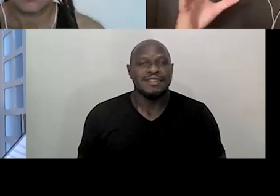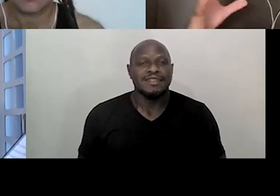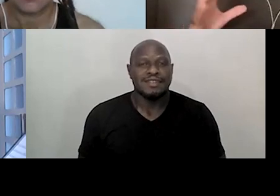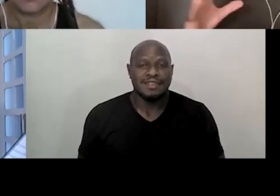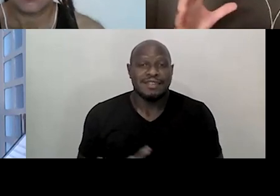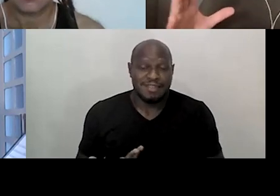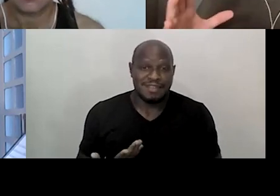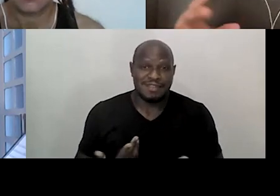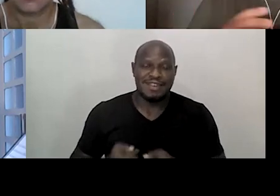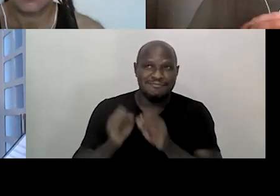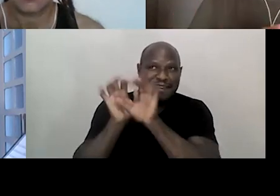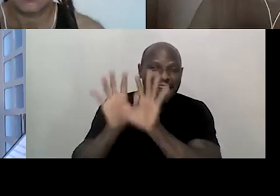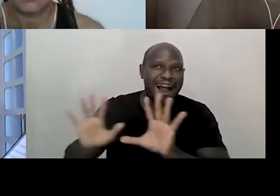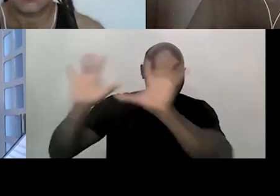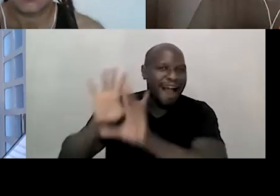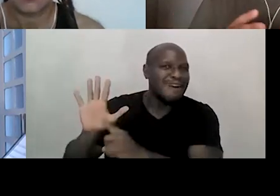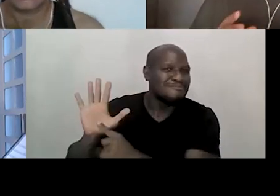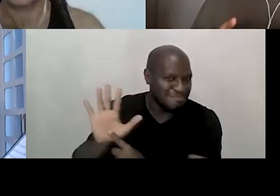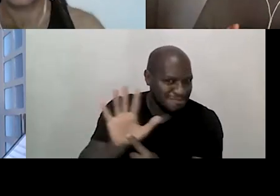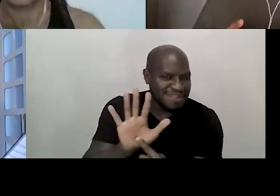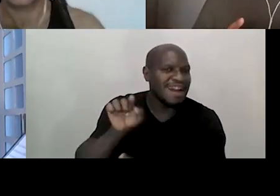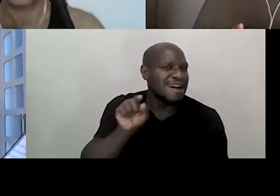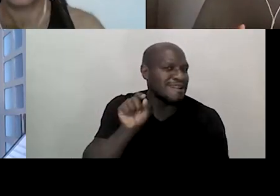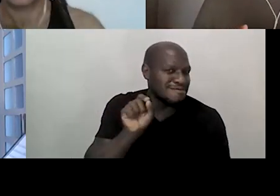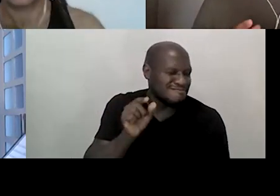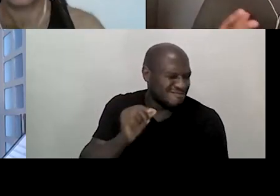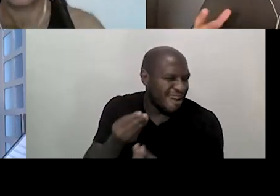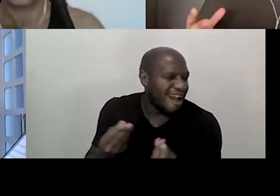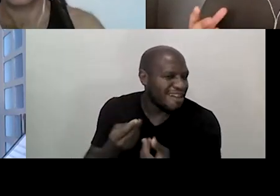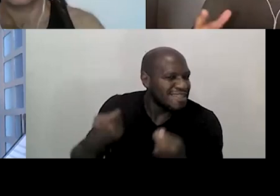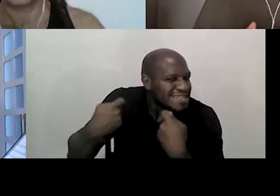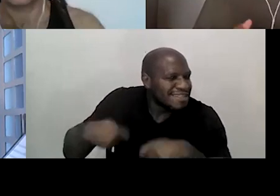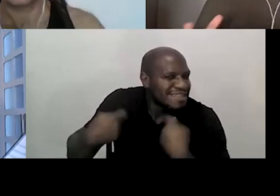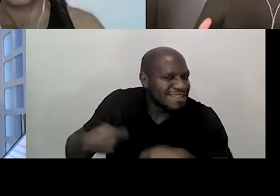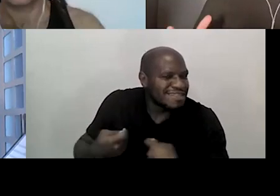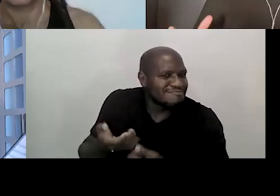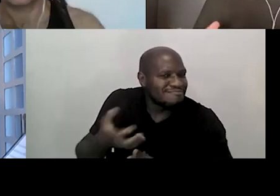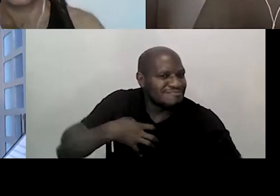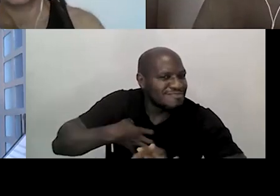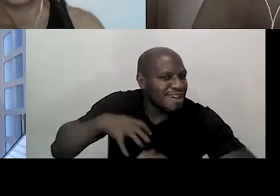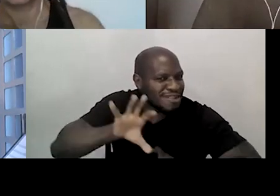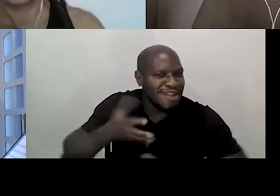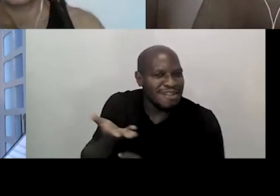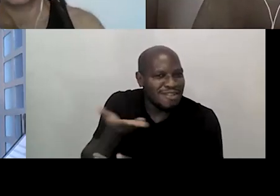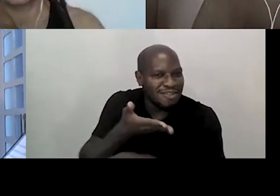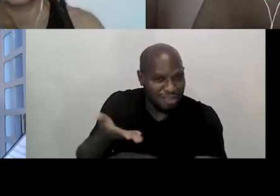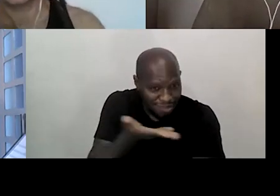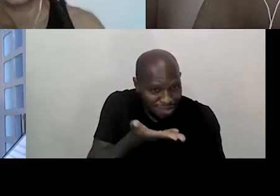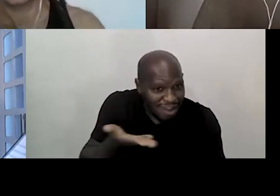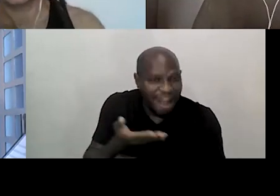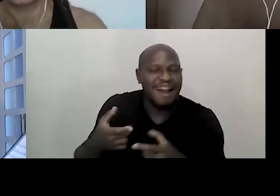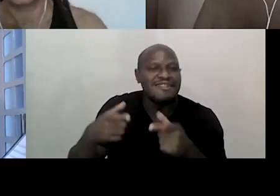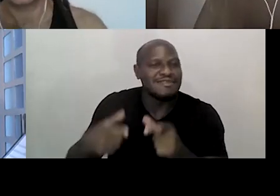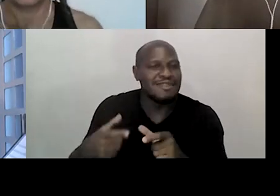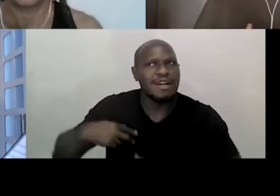para ilustrar um pouco dessa coisa da necessidade da ocupação dos espaços, eu lembro de uma história que